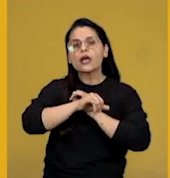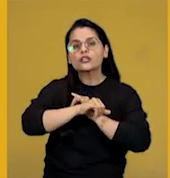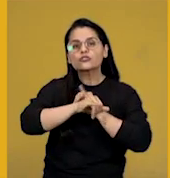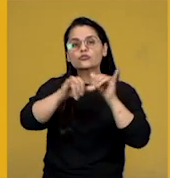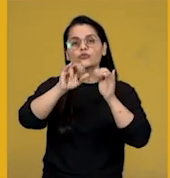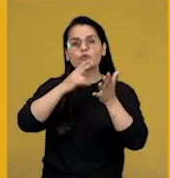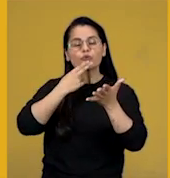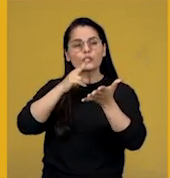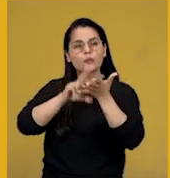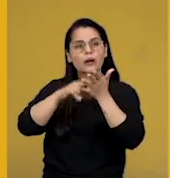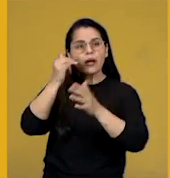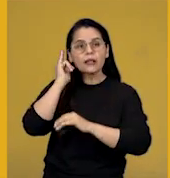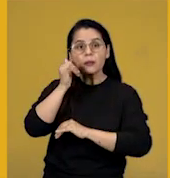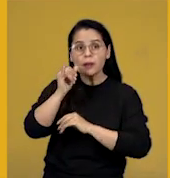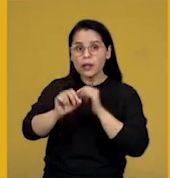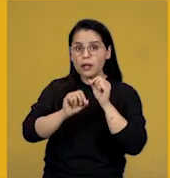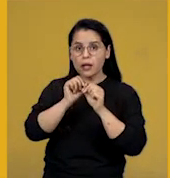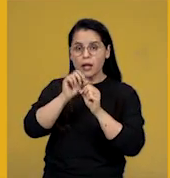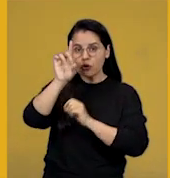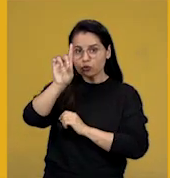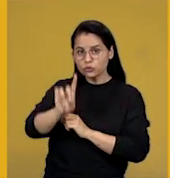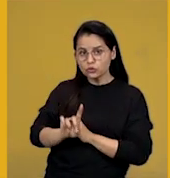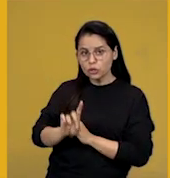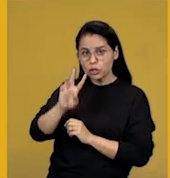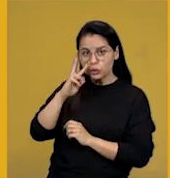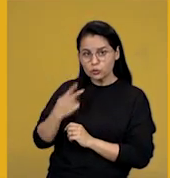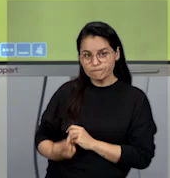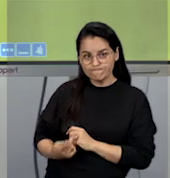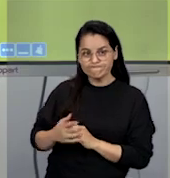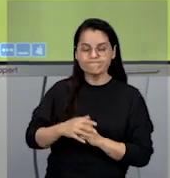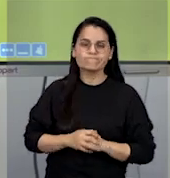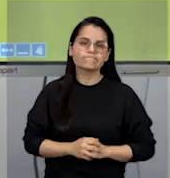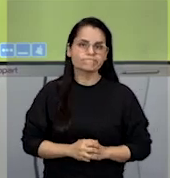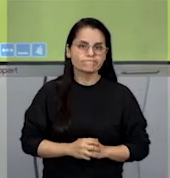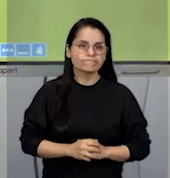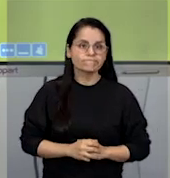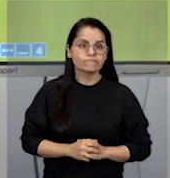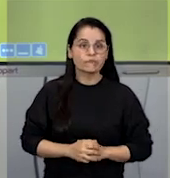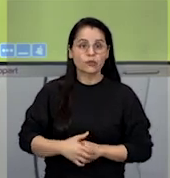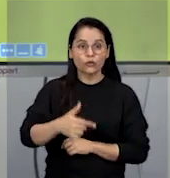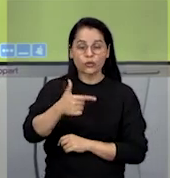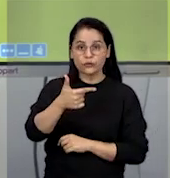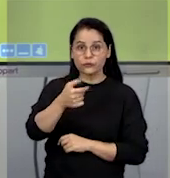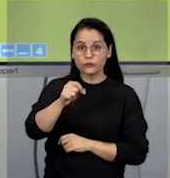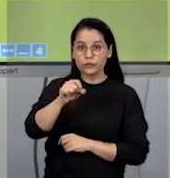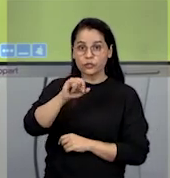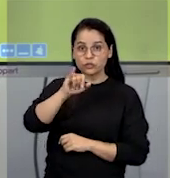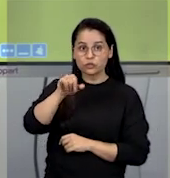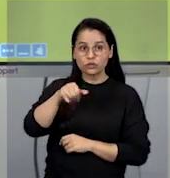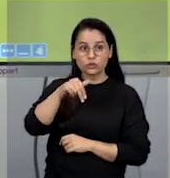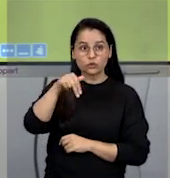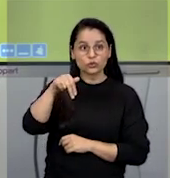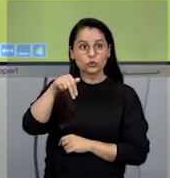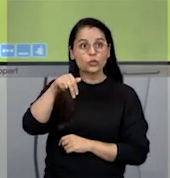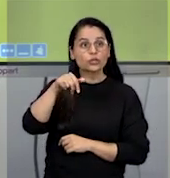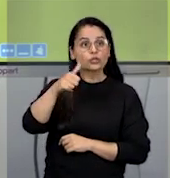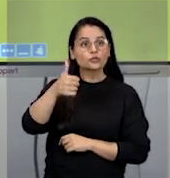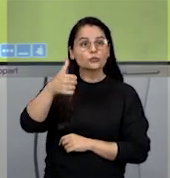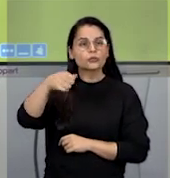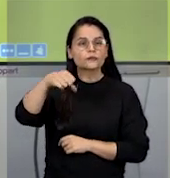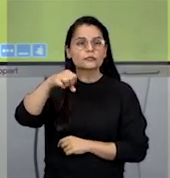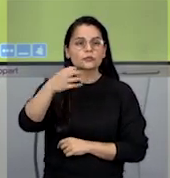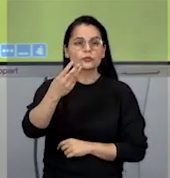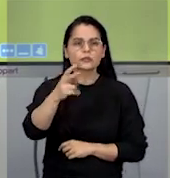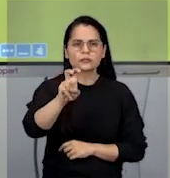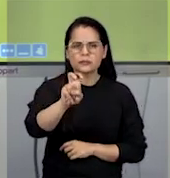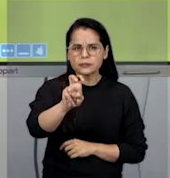declarar, então, os direitos humanos. Isso foi em 20 de junho de 1945. Nós